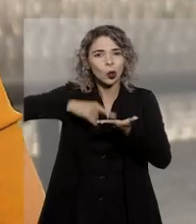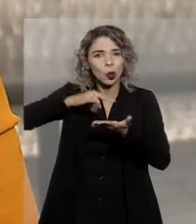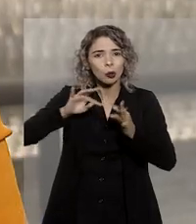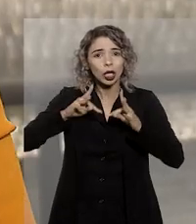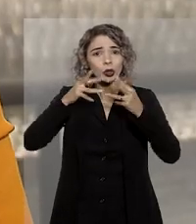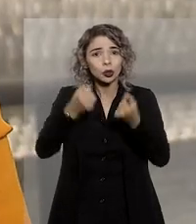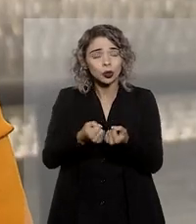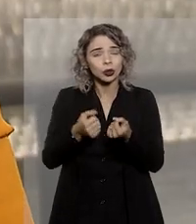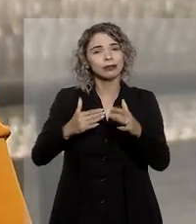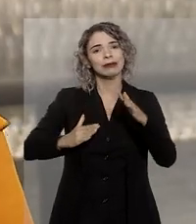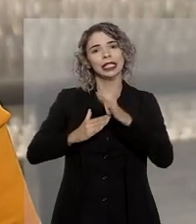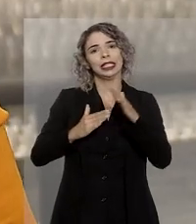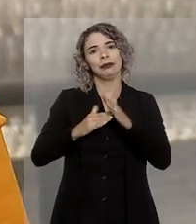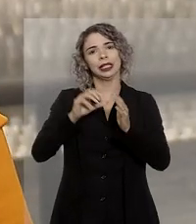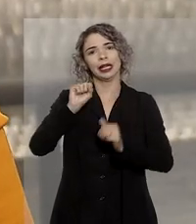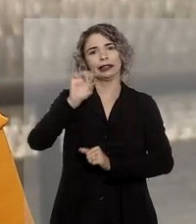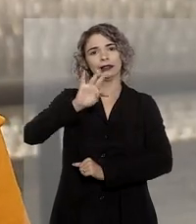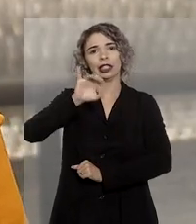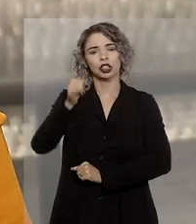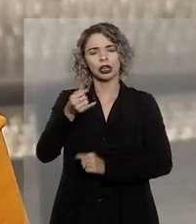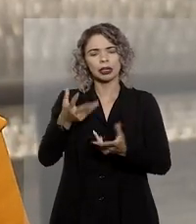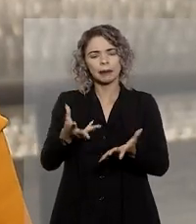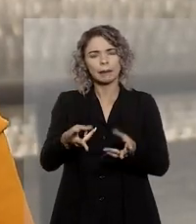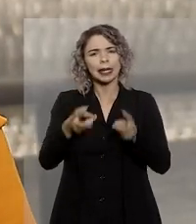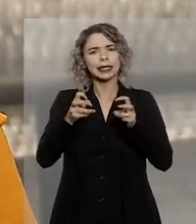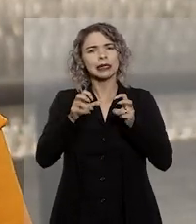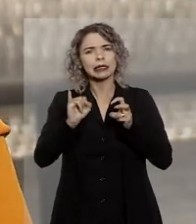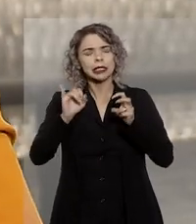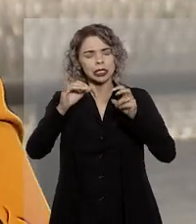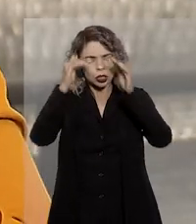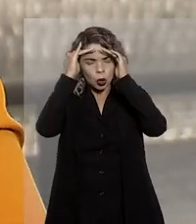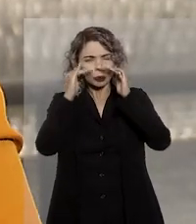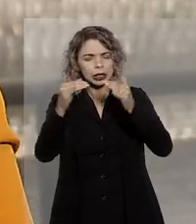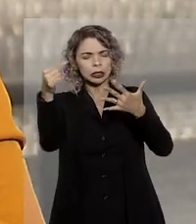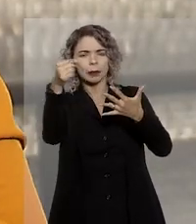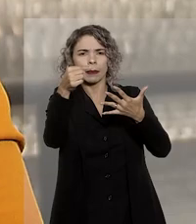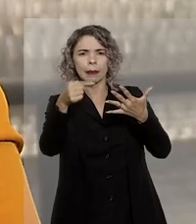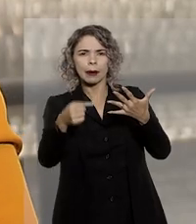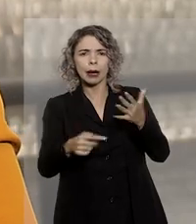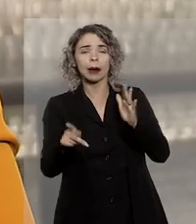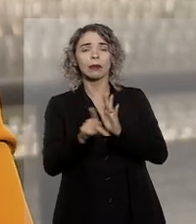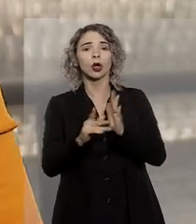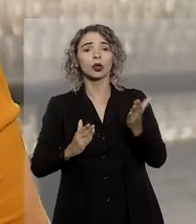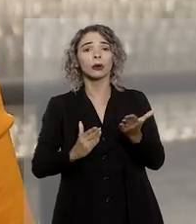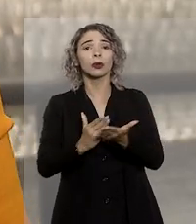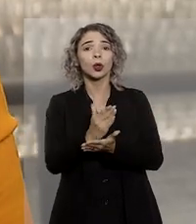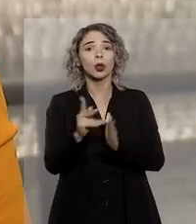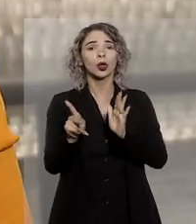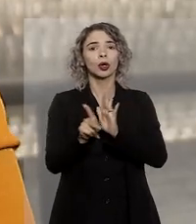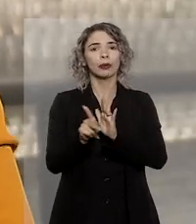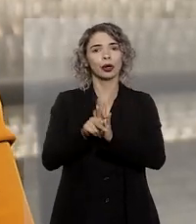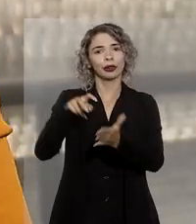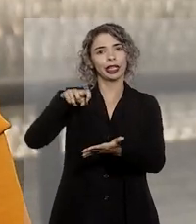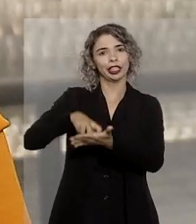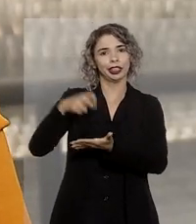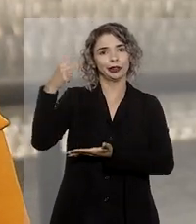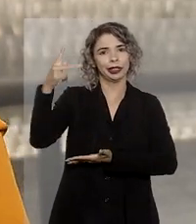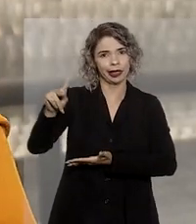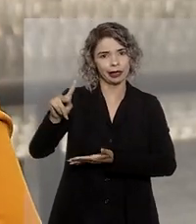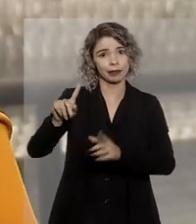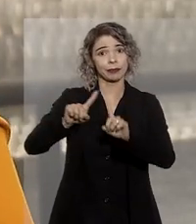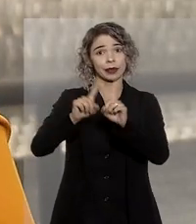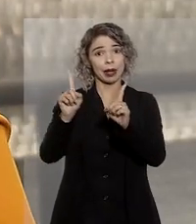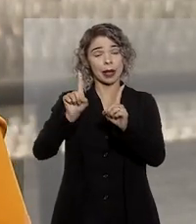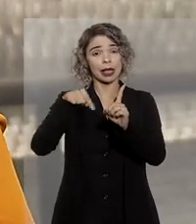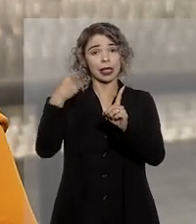limita a possibilidade de o STJ verificar se foram preenchidos todos os requisitos para a homologação da sentença.